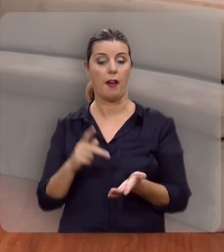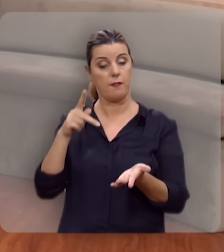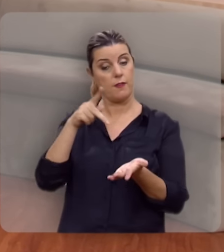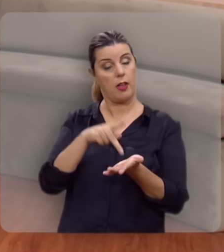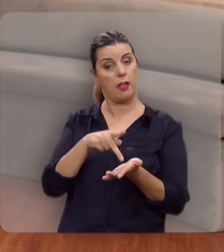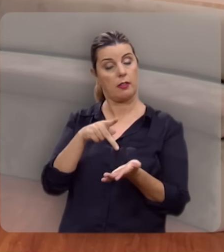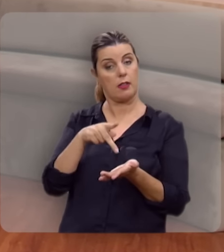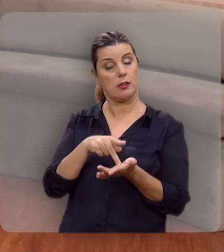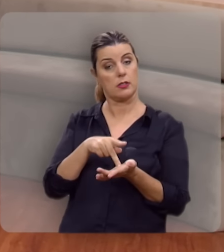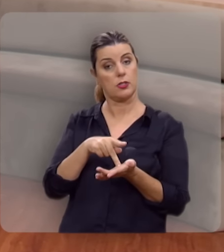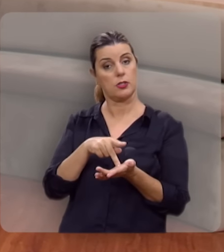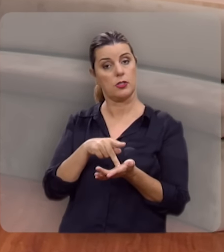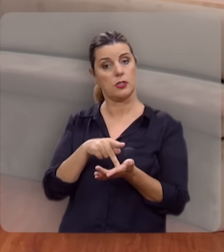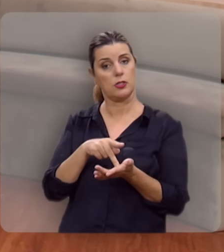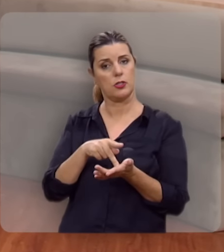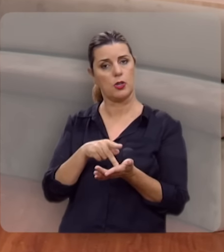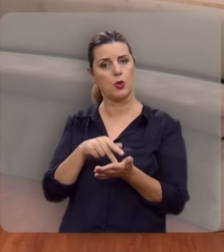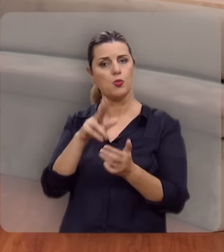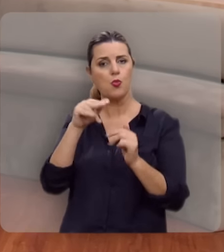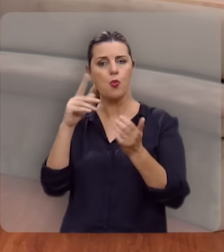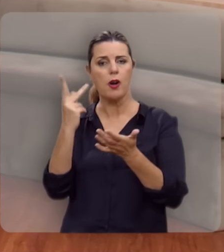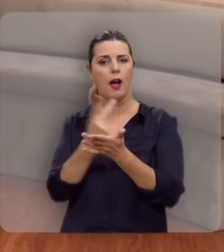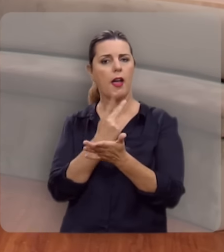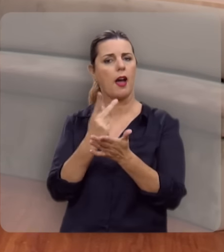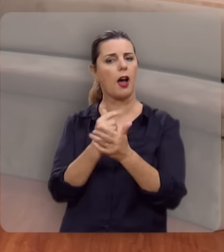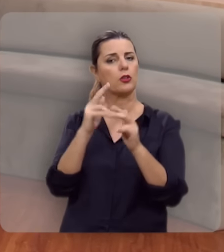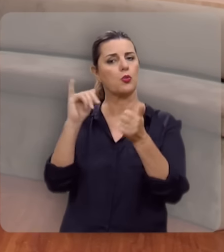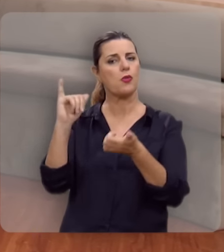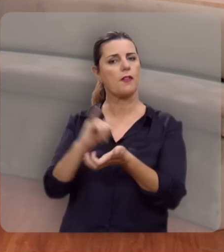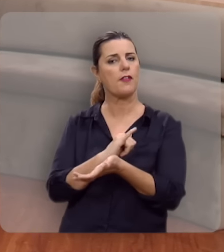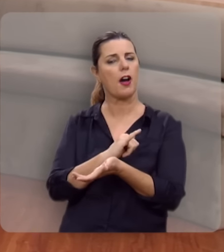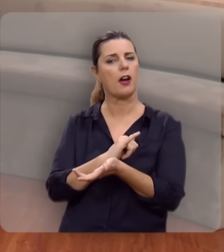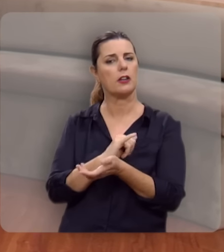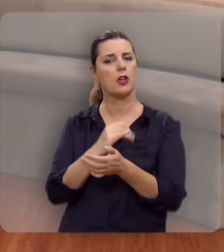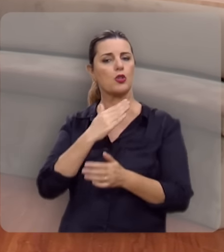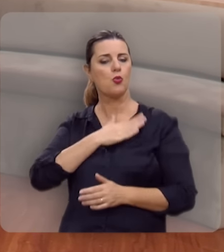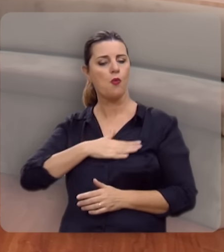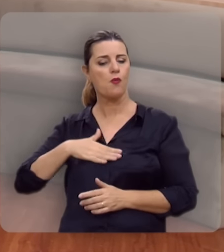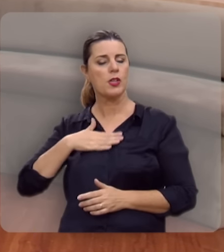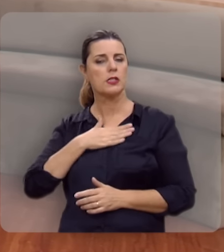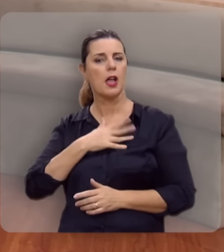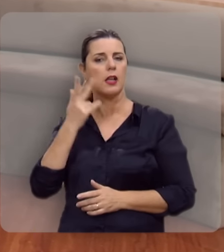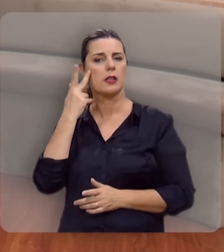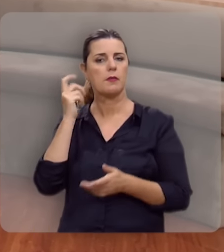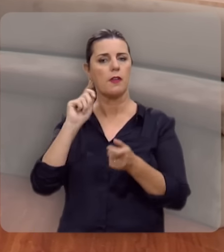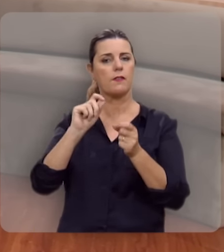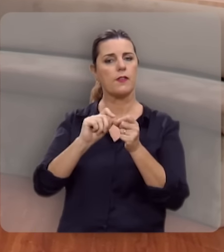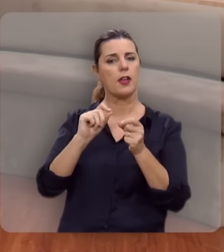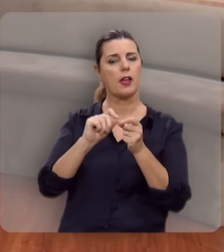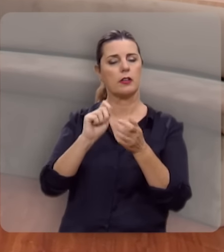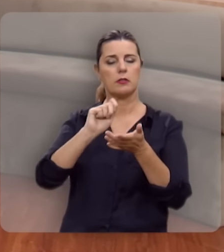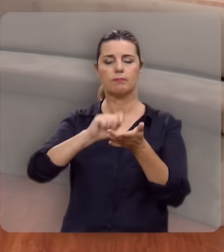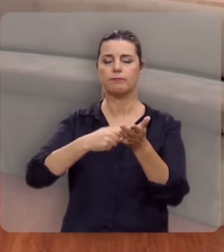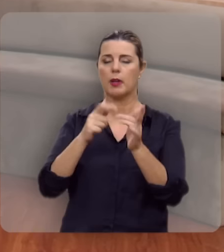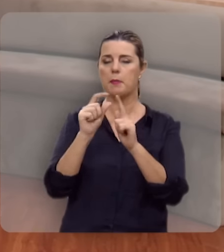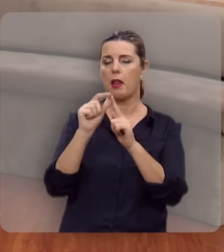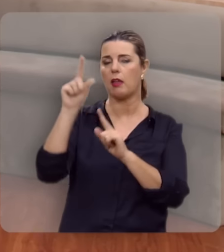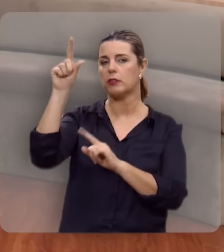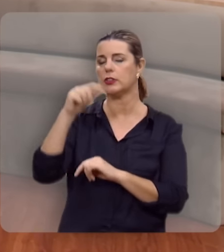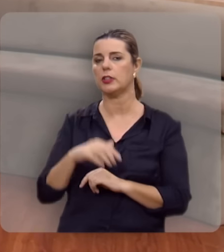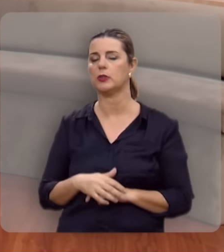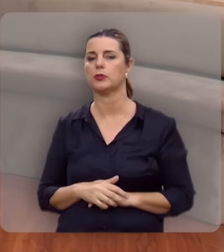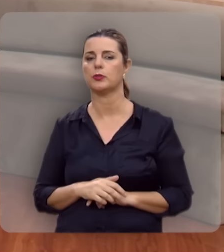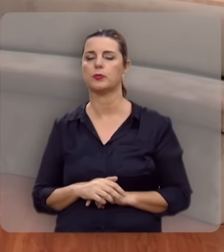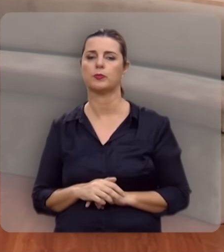com a verdade inerrante, infalível, insuficiente, registrada nas